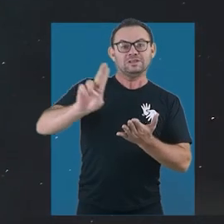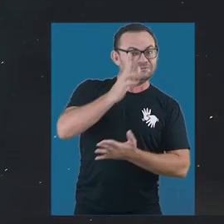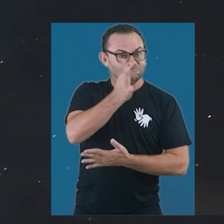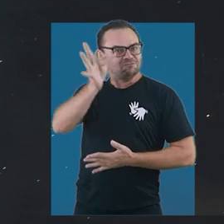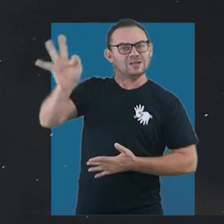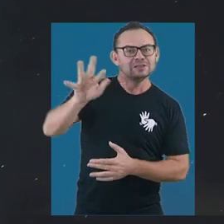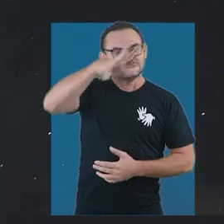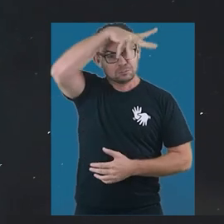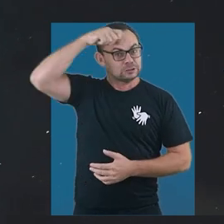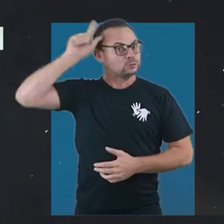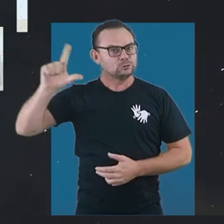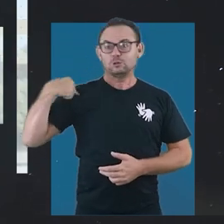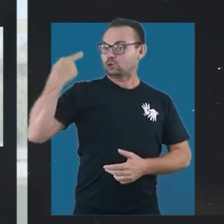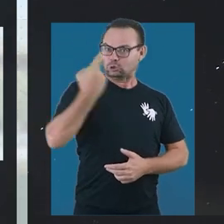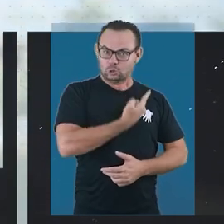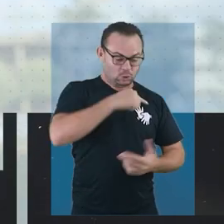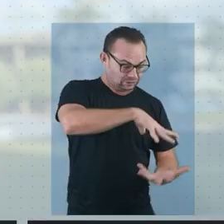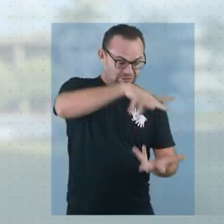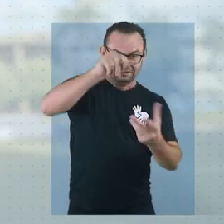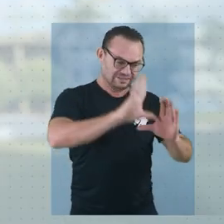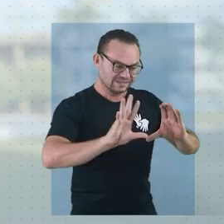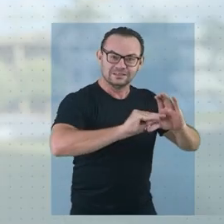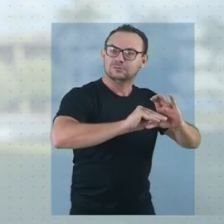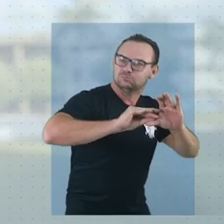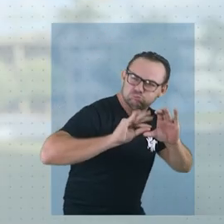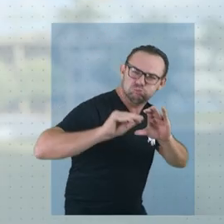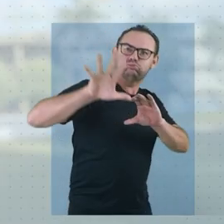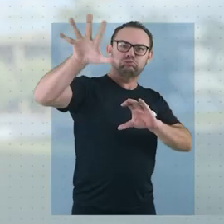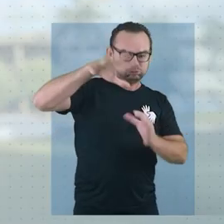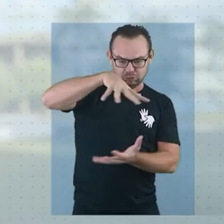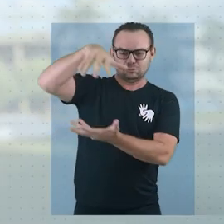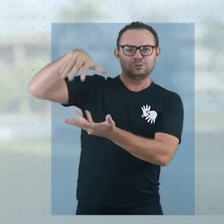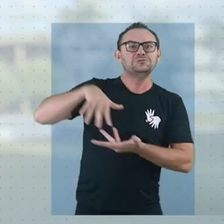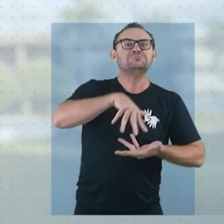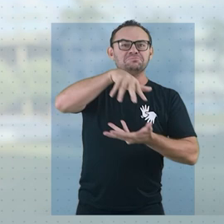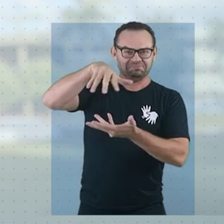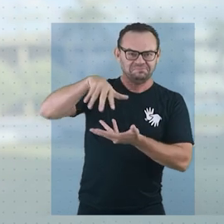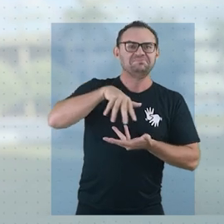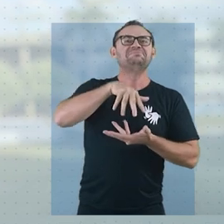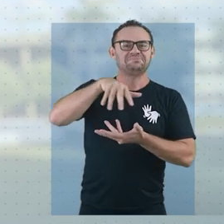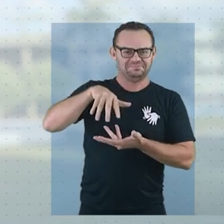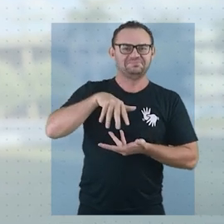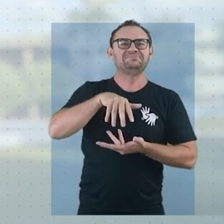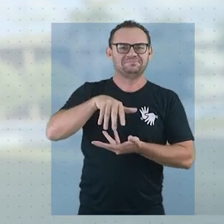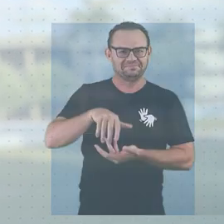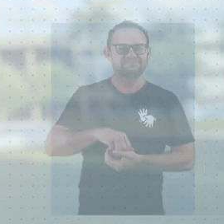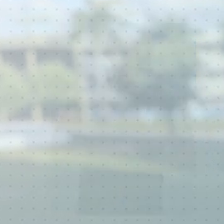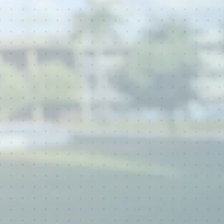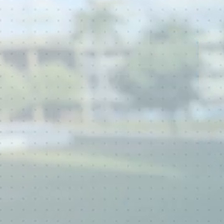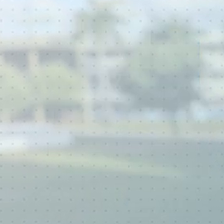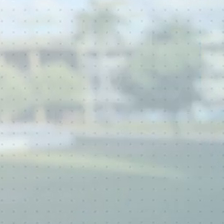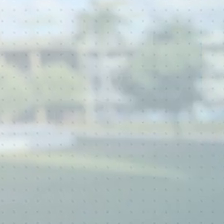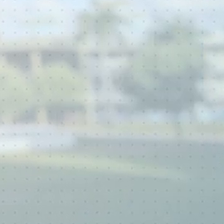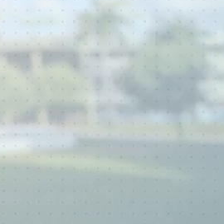UFMS, Universidade Federal de Mato Grosso do Sul, do nosso mundo para o mundo todo.